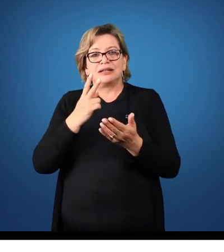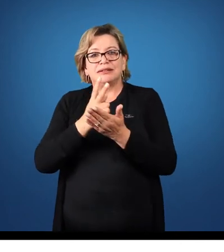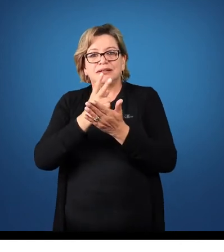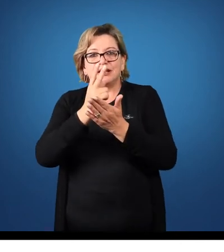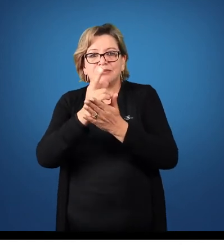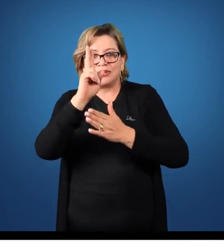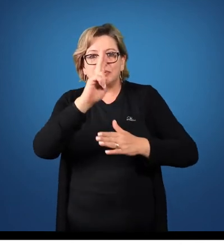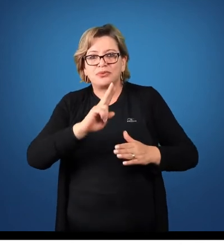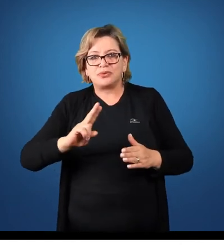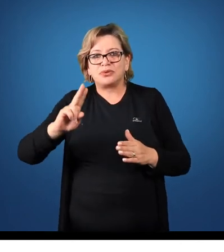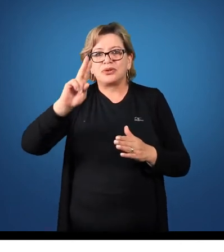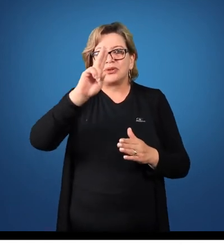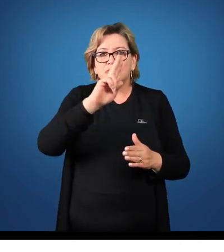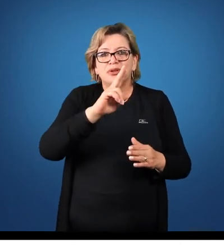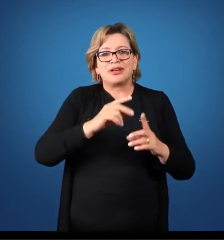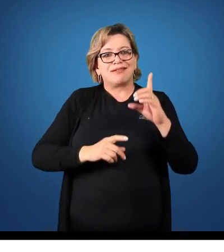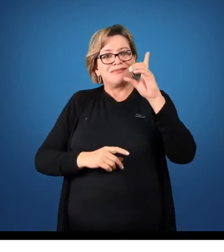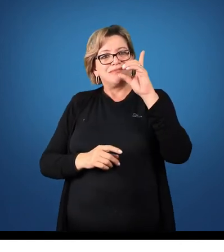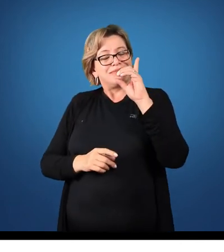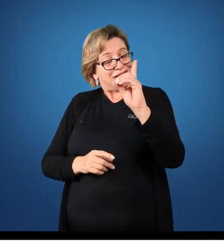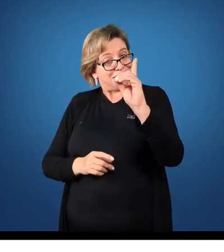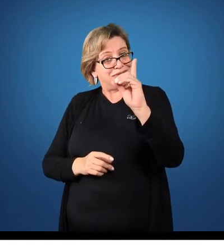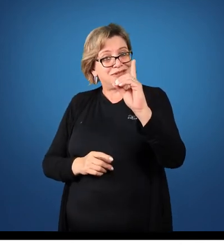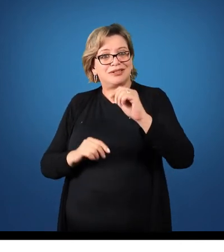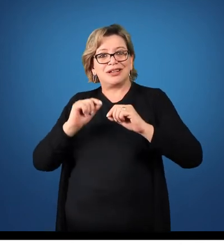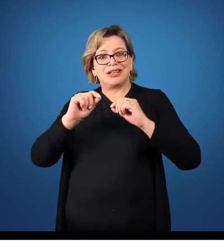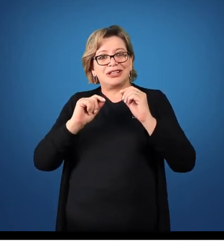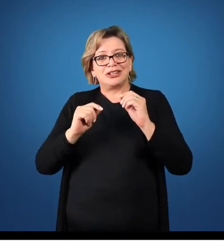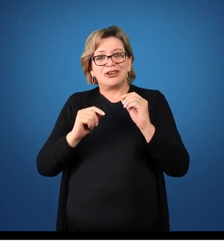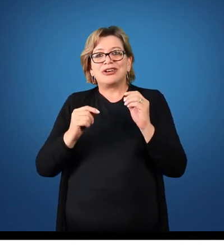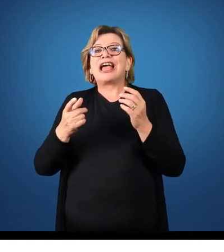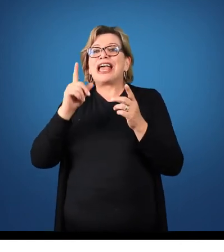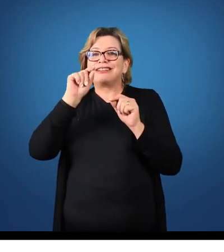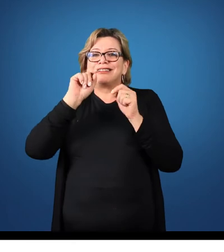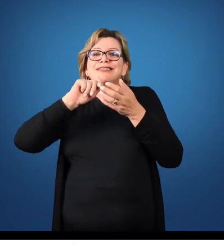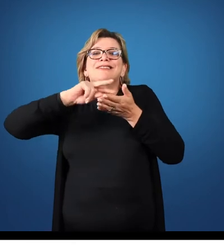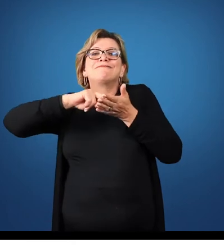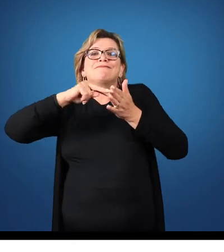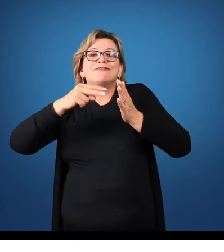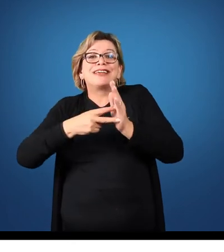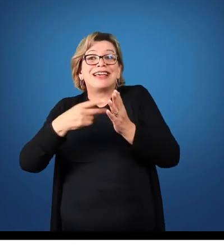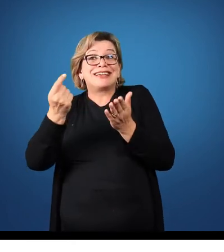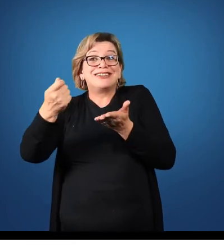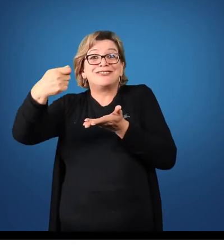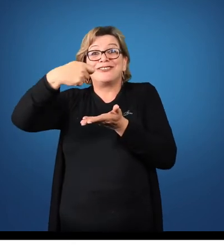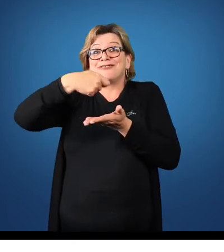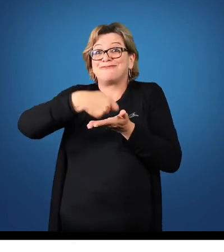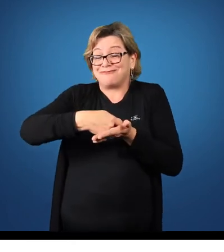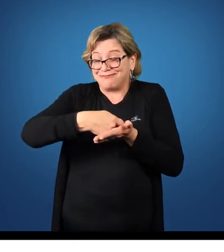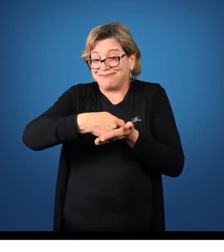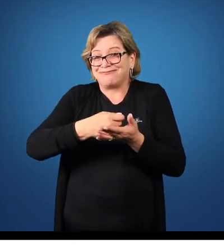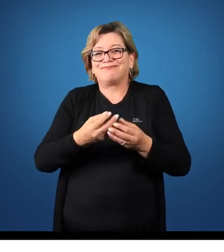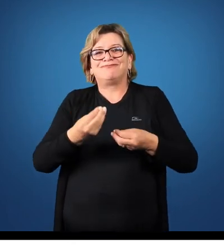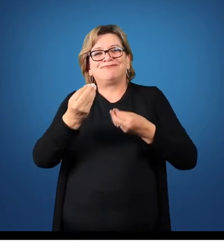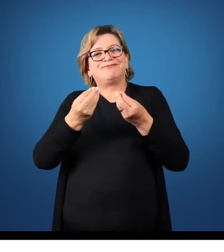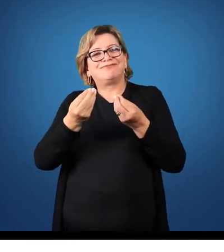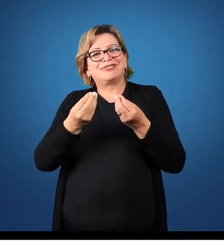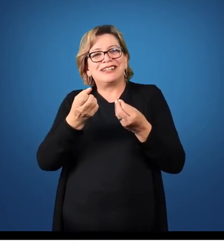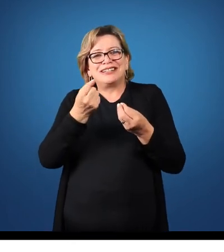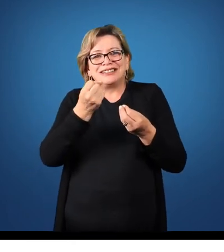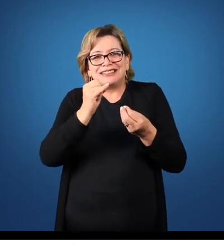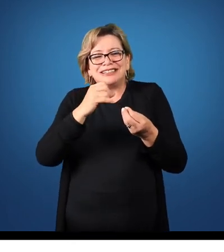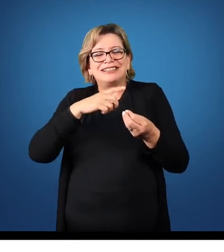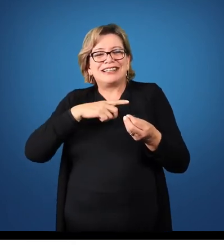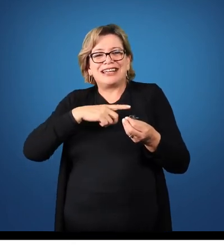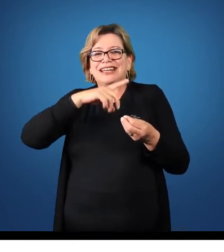uma conta que está no meu ativo, significa que eu estou dando entrada de recurso nesta conta. Se eu